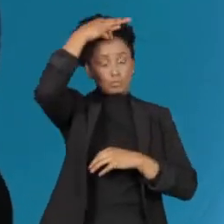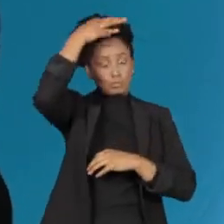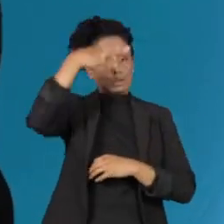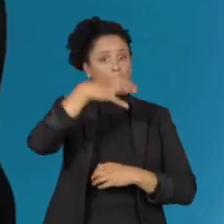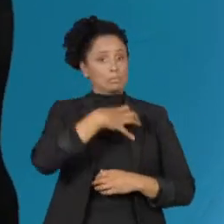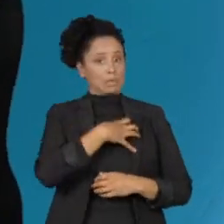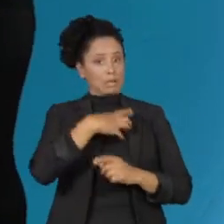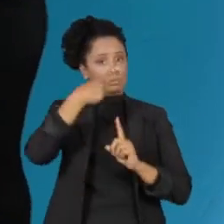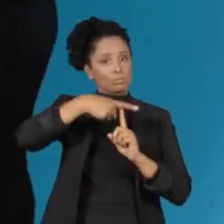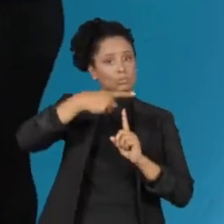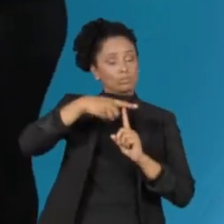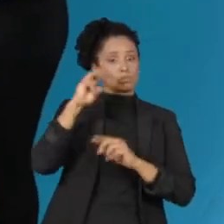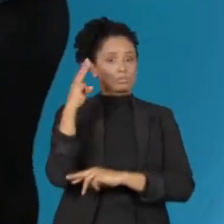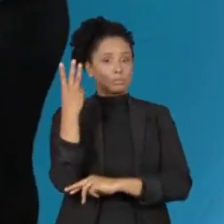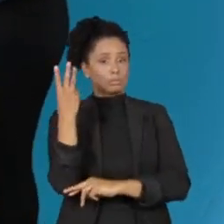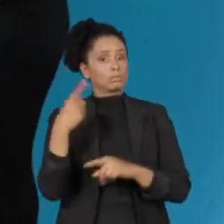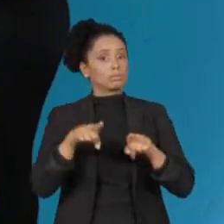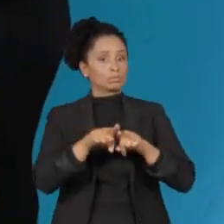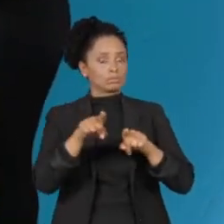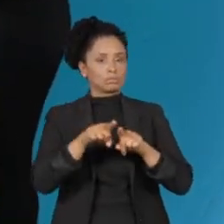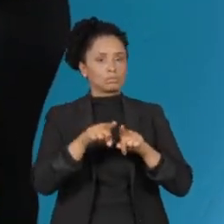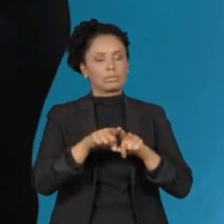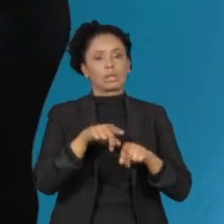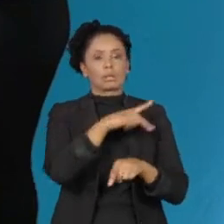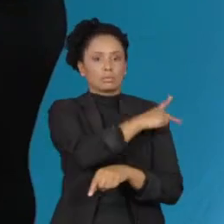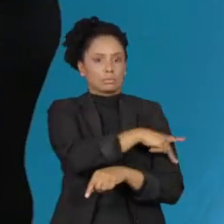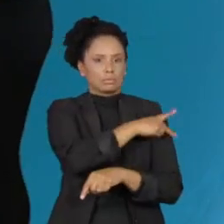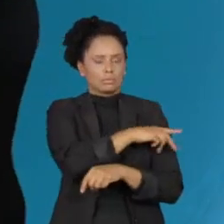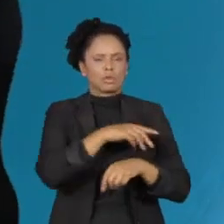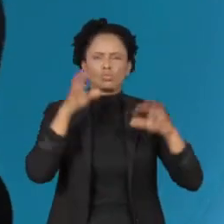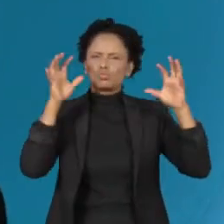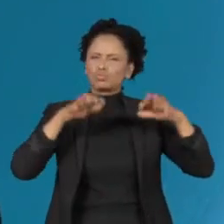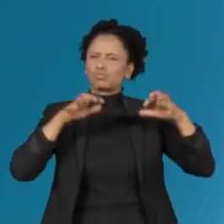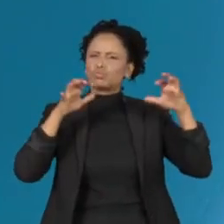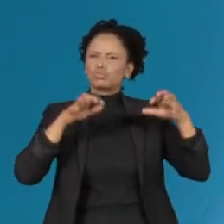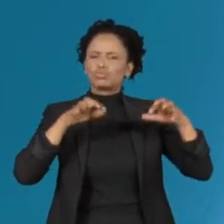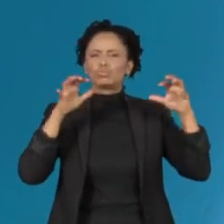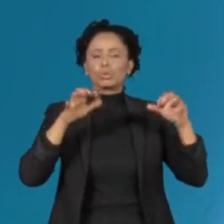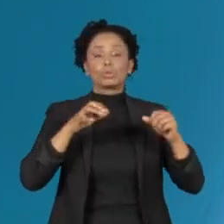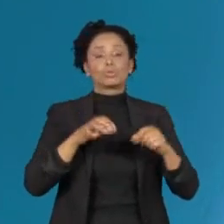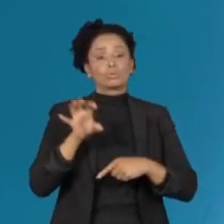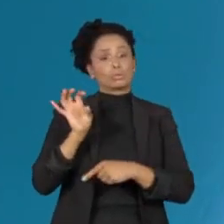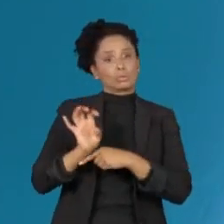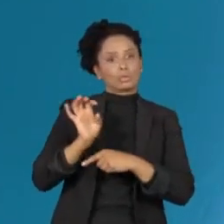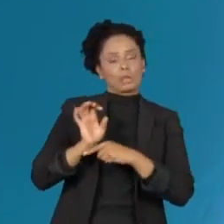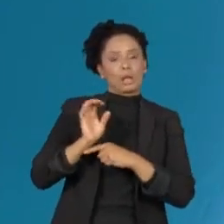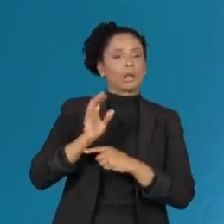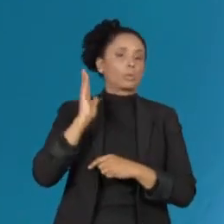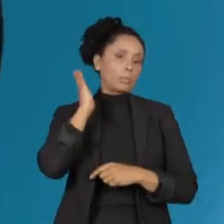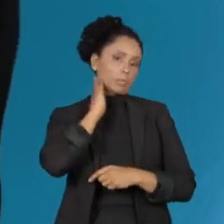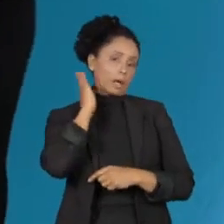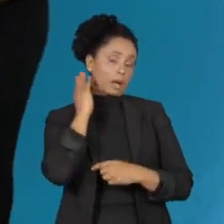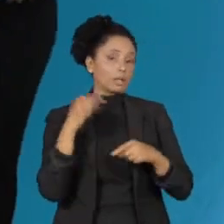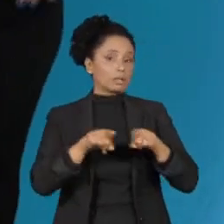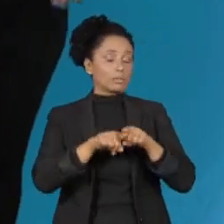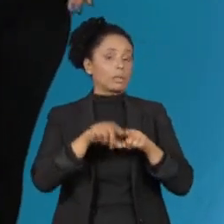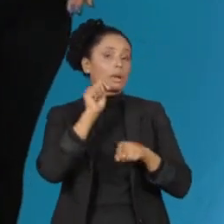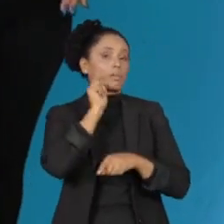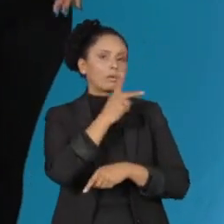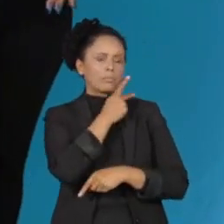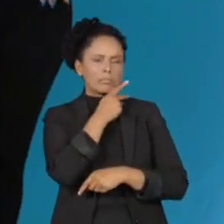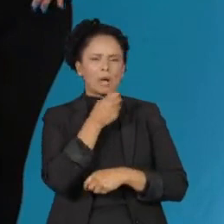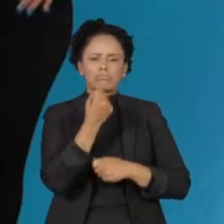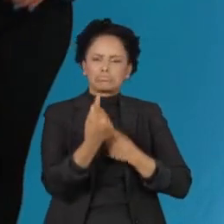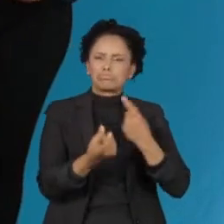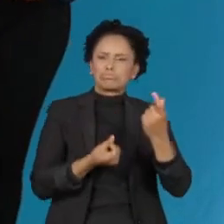Tocantins, Maranhão e também no Piauí. A chuva segue concentrada também pelos estados do Pará e do Amapá, acontecendo em vários